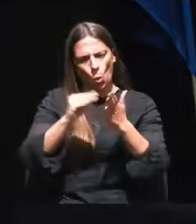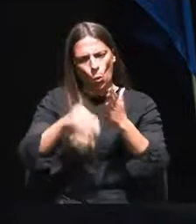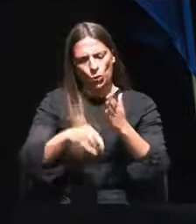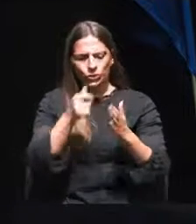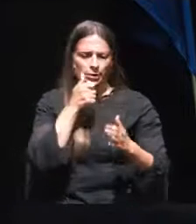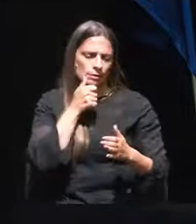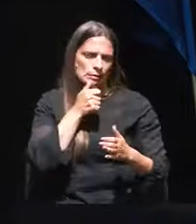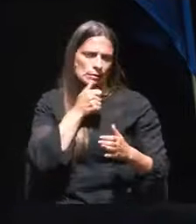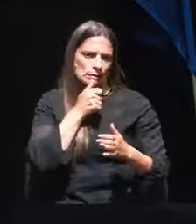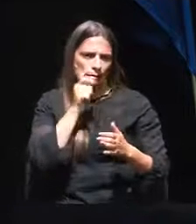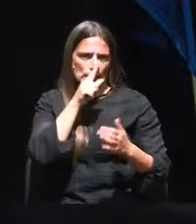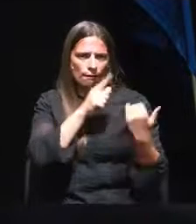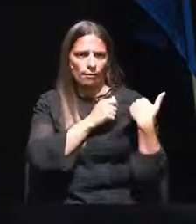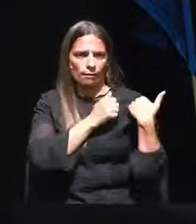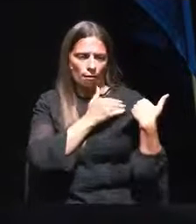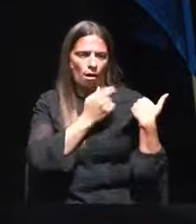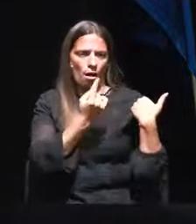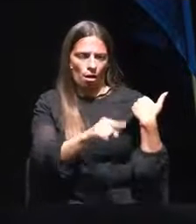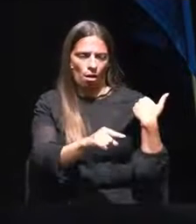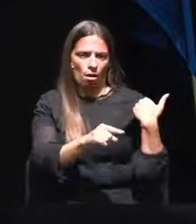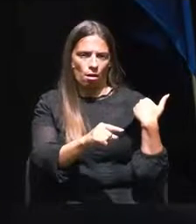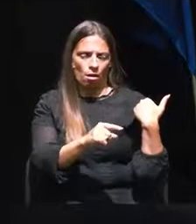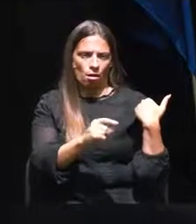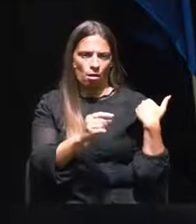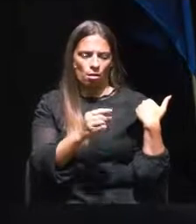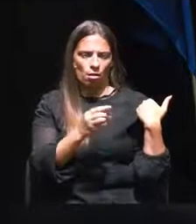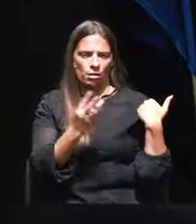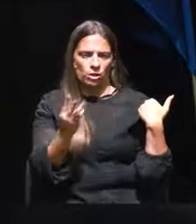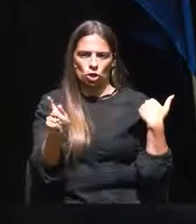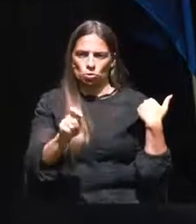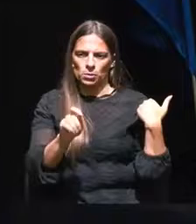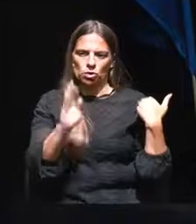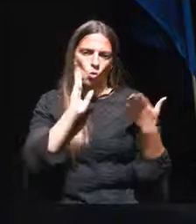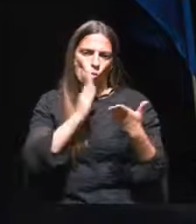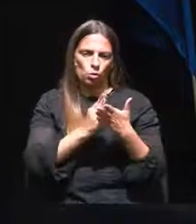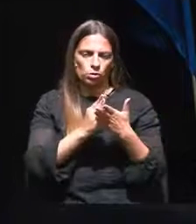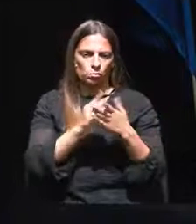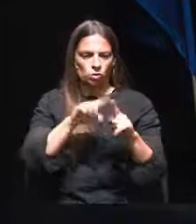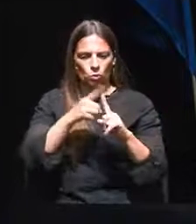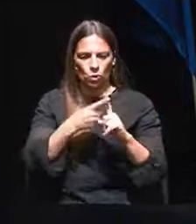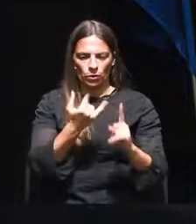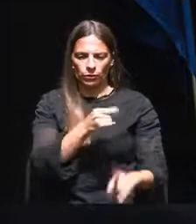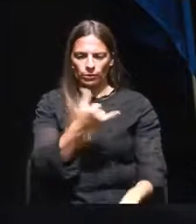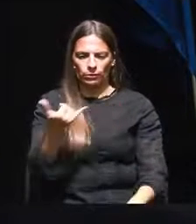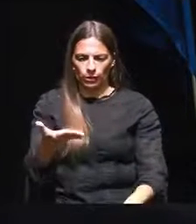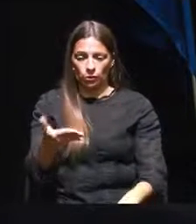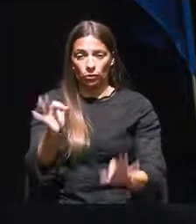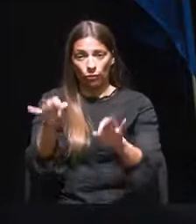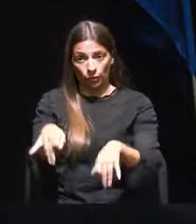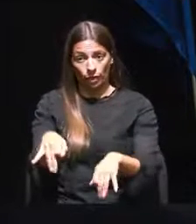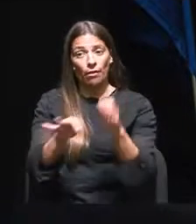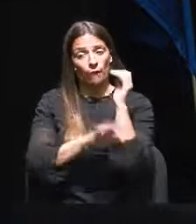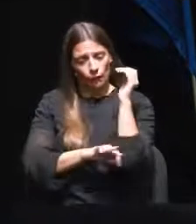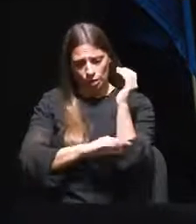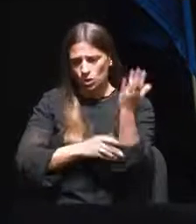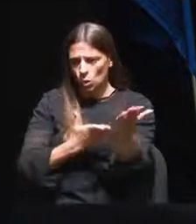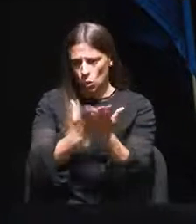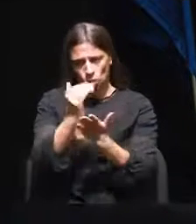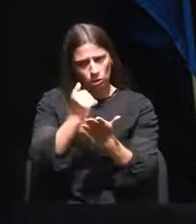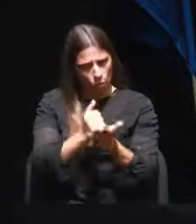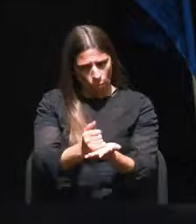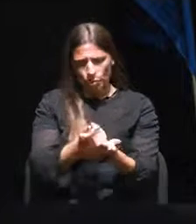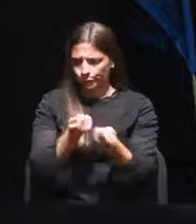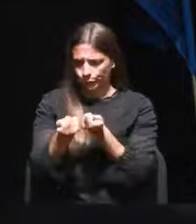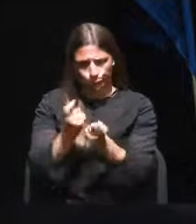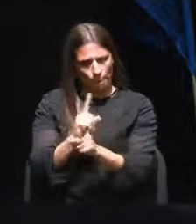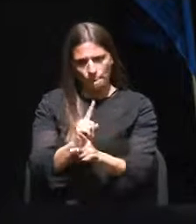competências terem caducado no final do terceiro trimestre de 2021, as freguesias continuaram a prestar o indispensável apoio